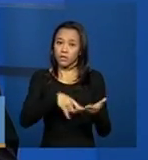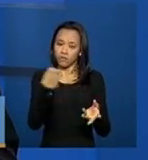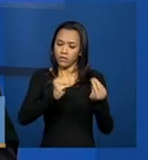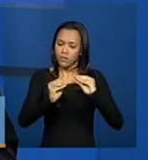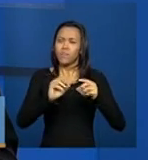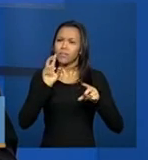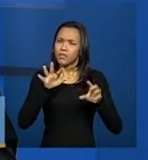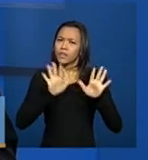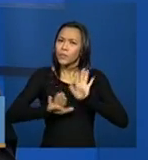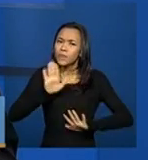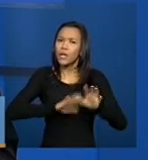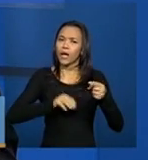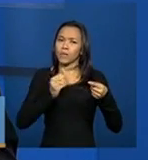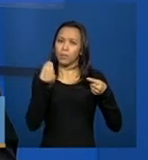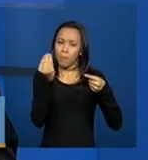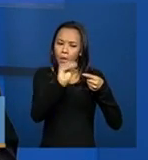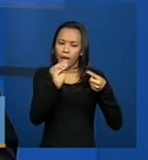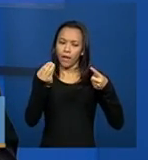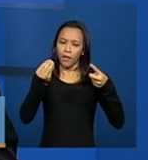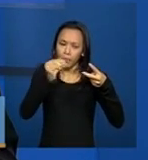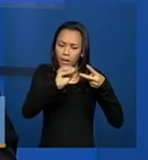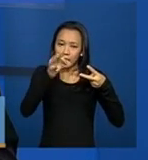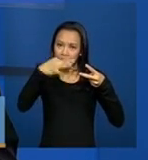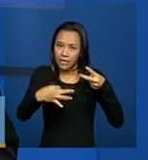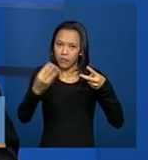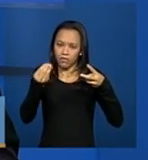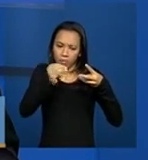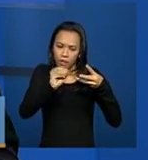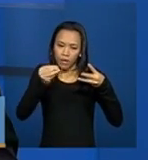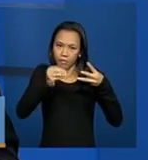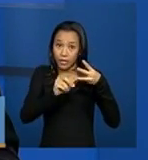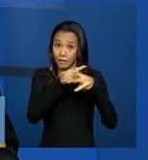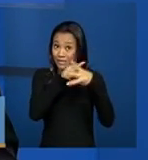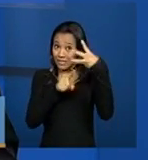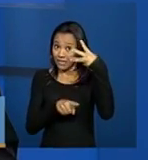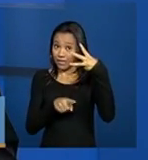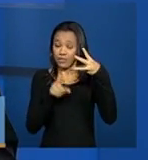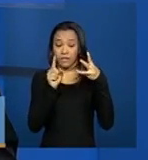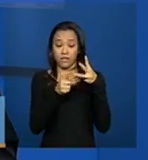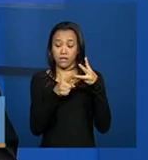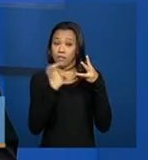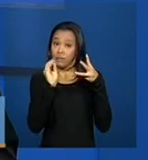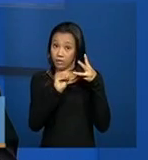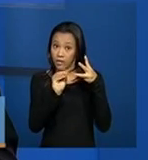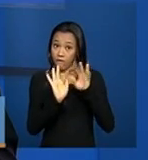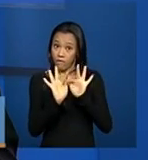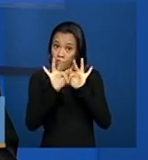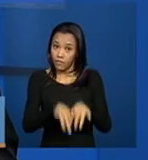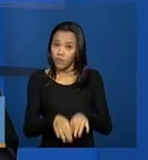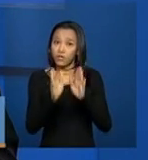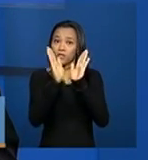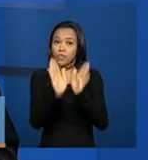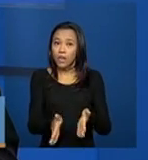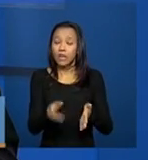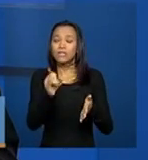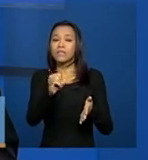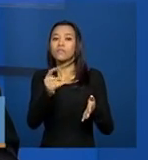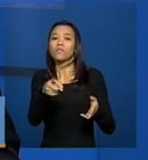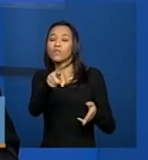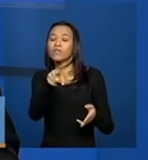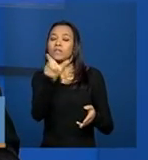mesmo, de verificar se está tudo preenchido corretamente, verificar se a sessão 3 foi realmente finalizada. Se você inseriu